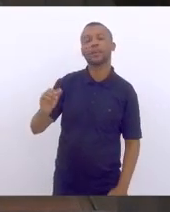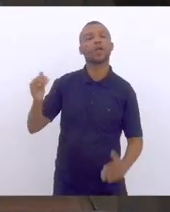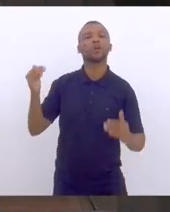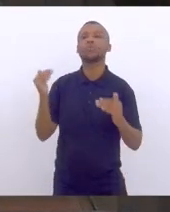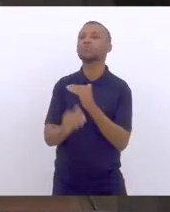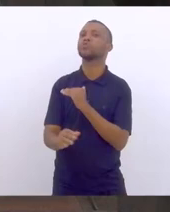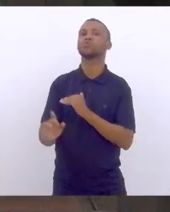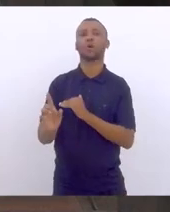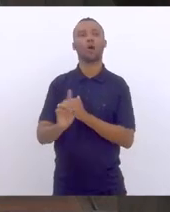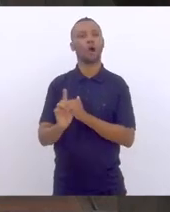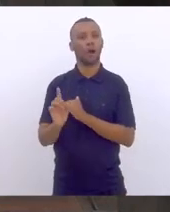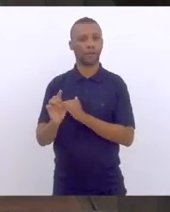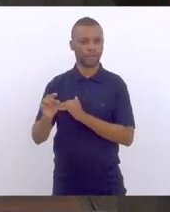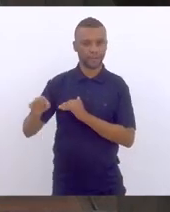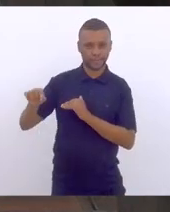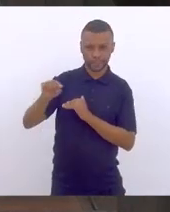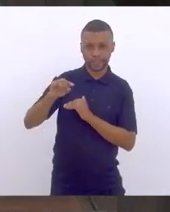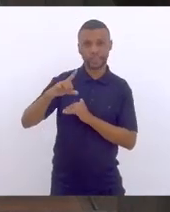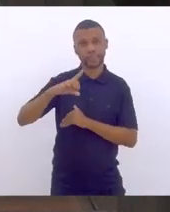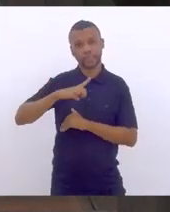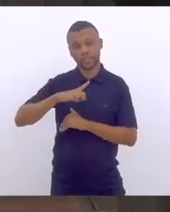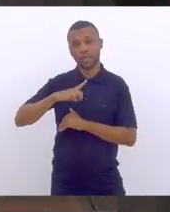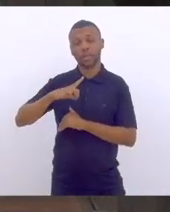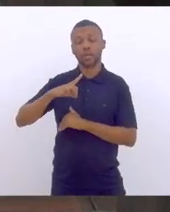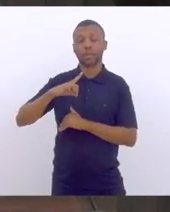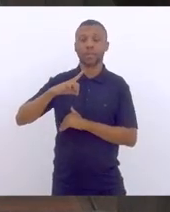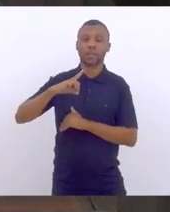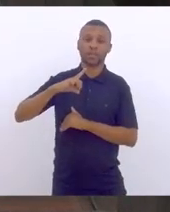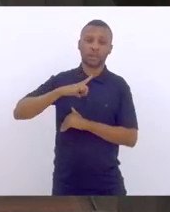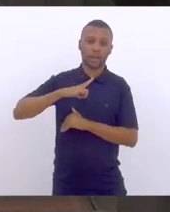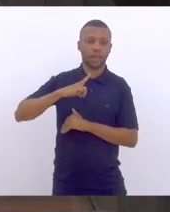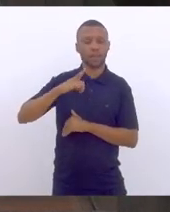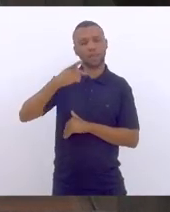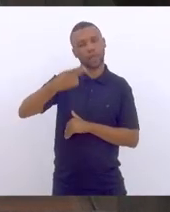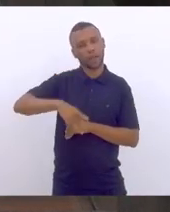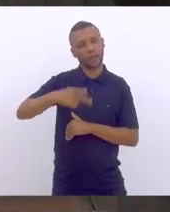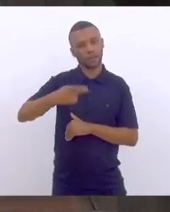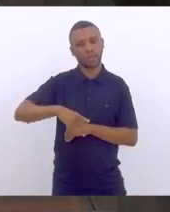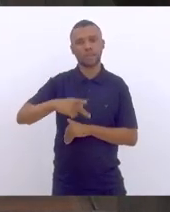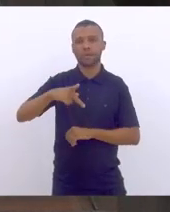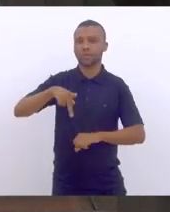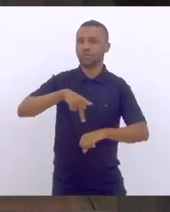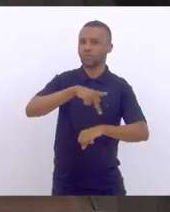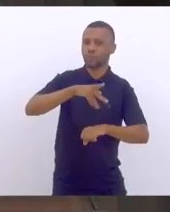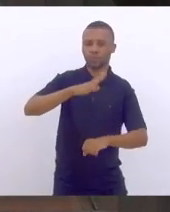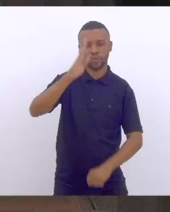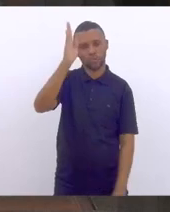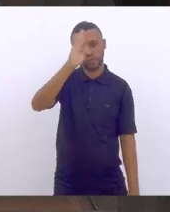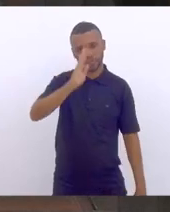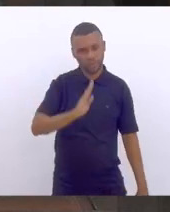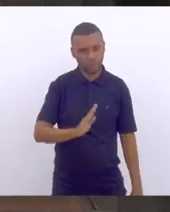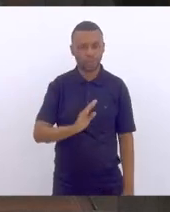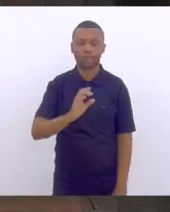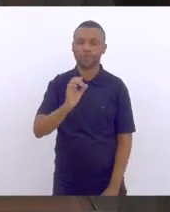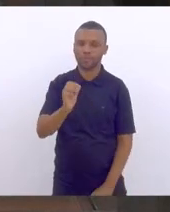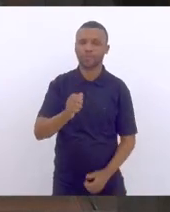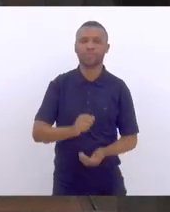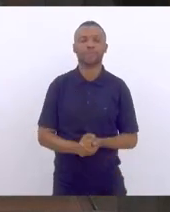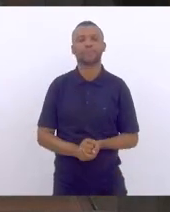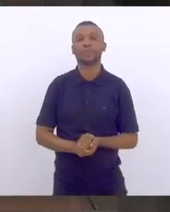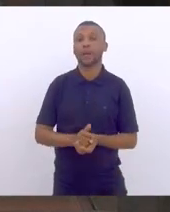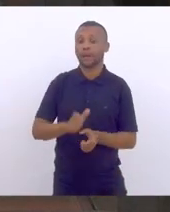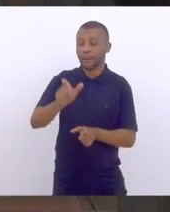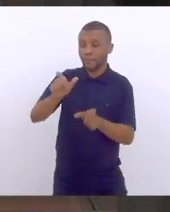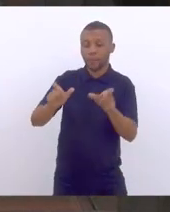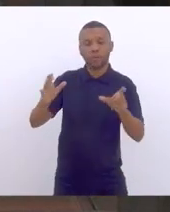da existência do nosso país de 33 milhões de pessoas